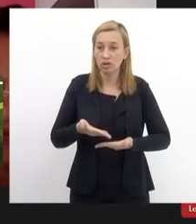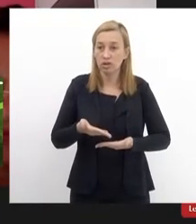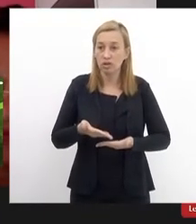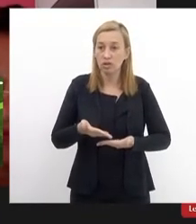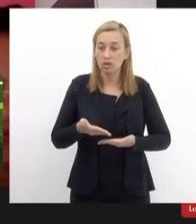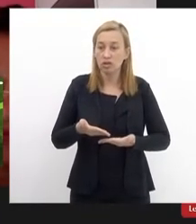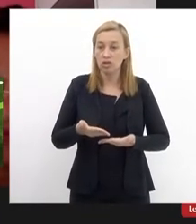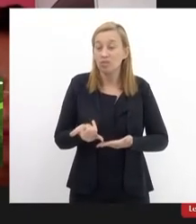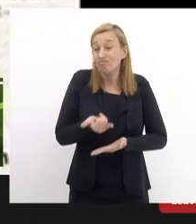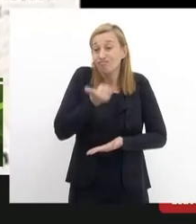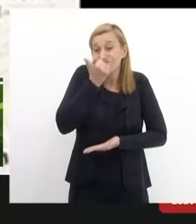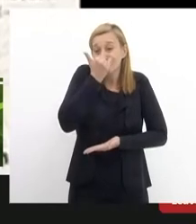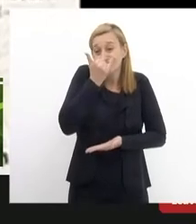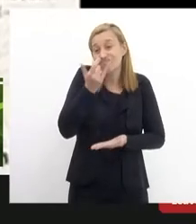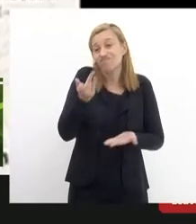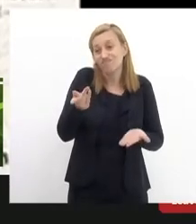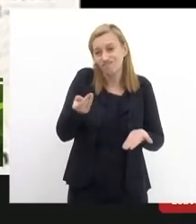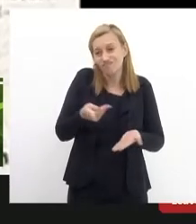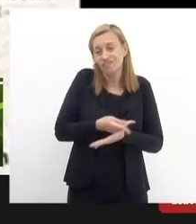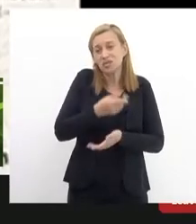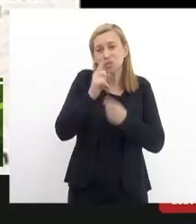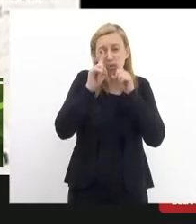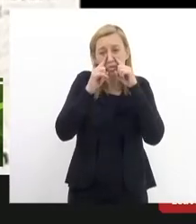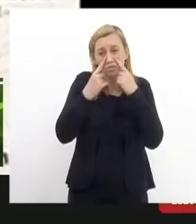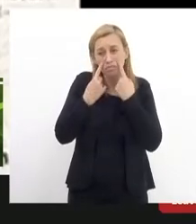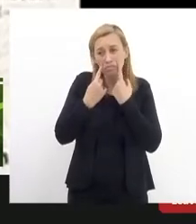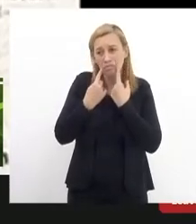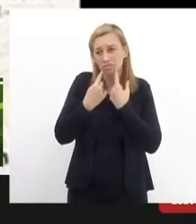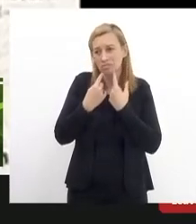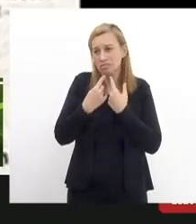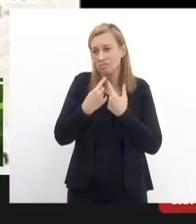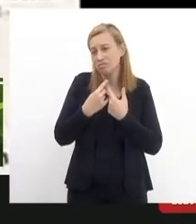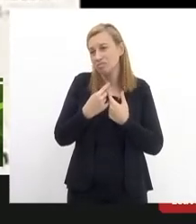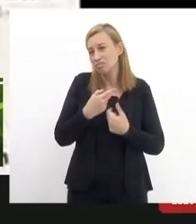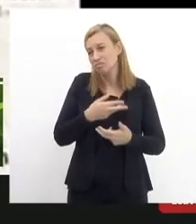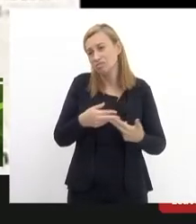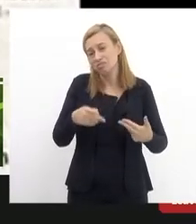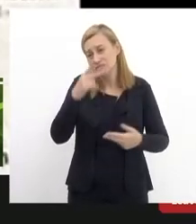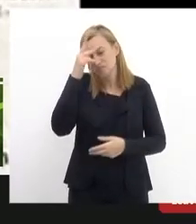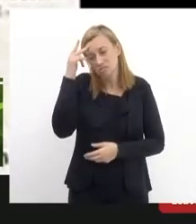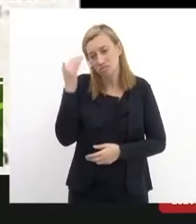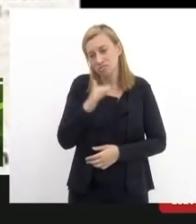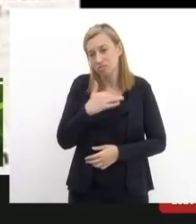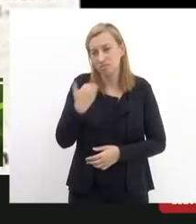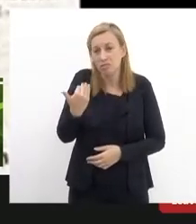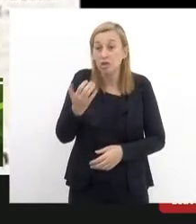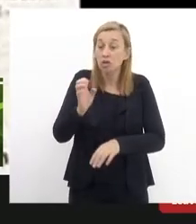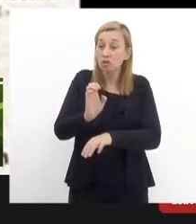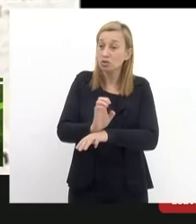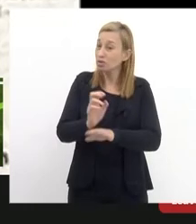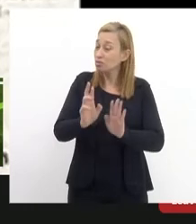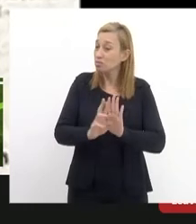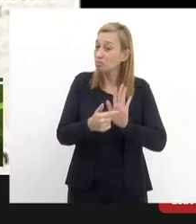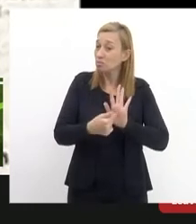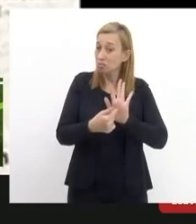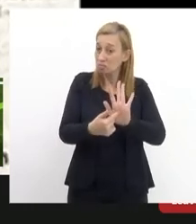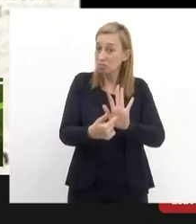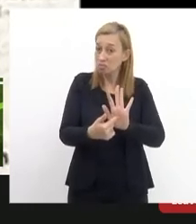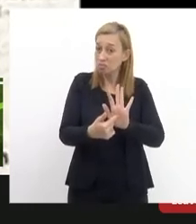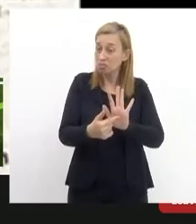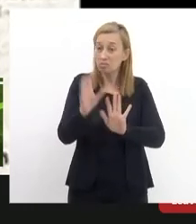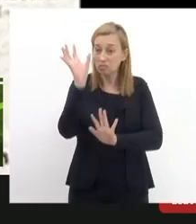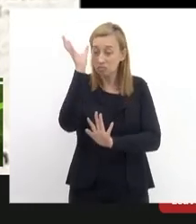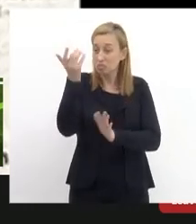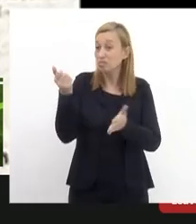acidente anunciado acontece choramos nossos mortos e diante da comoção geral o estado apresenta a solução paliativa